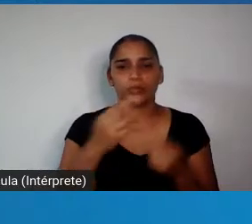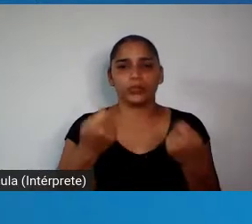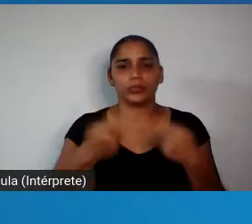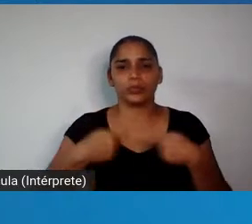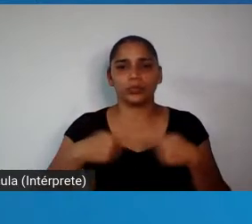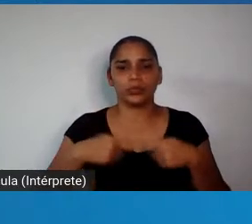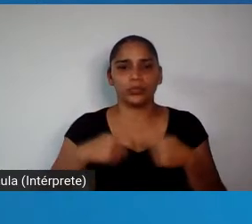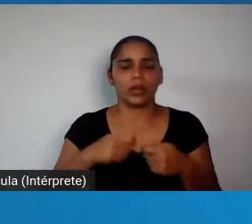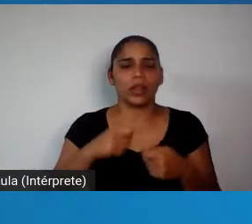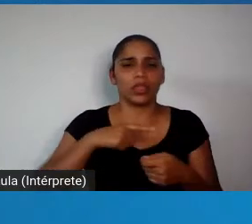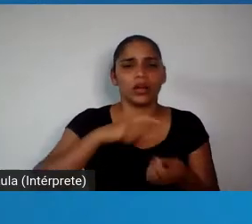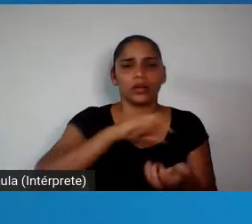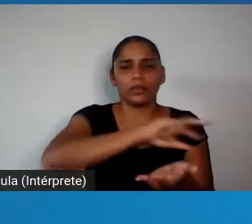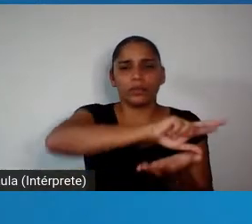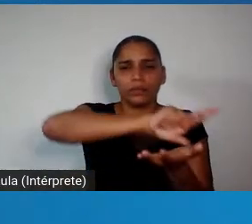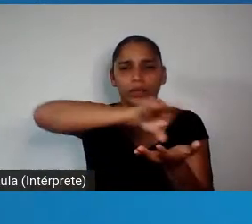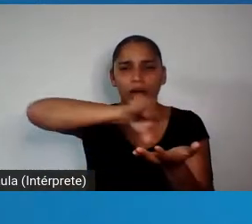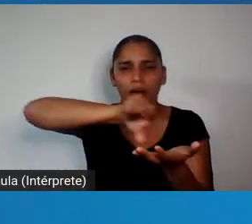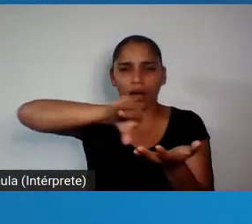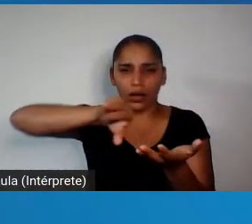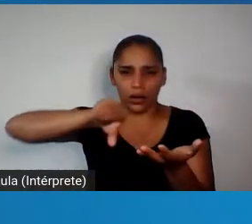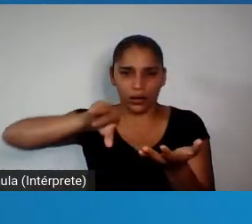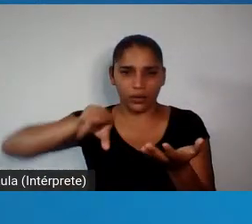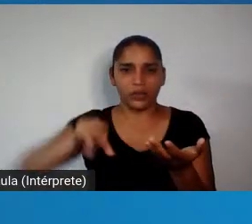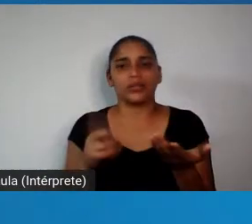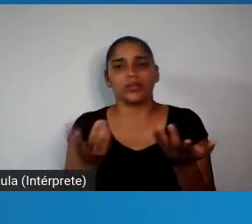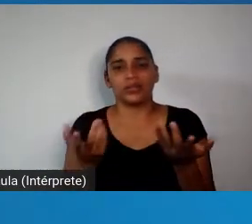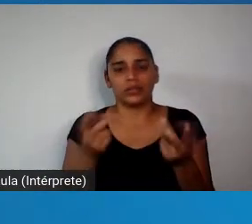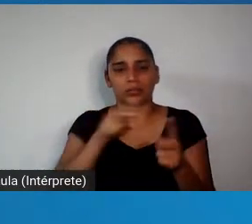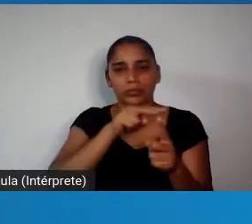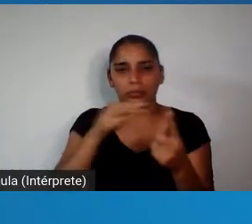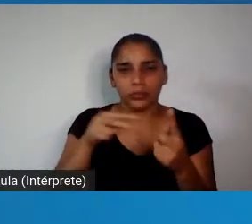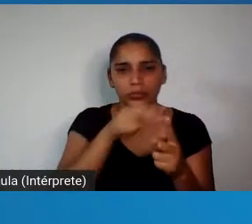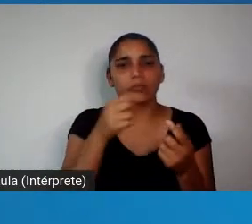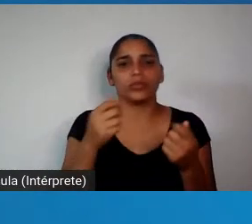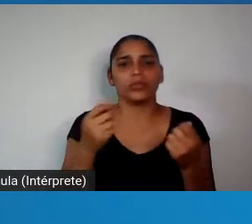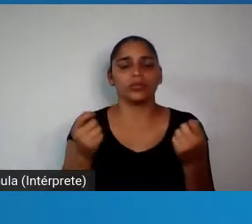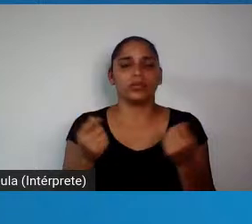são vários enfoques, várias abordagens que nós tivemos aqui,